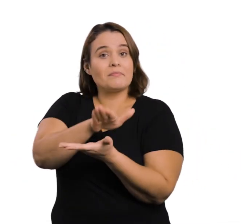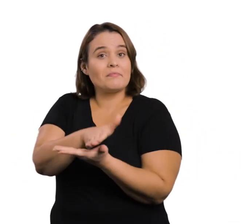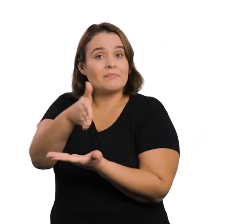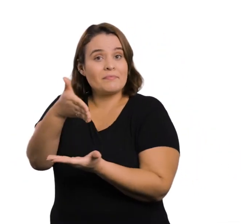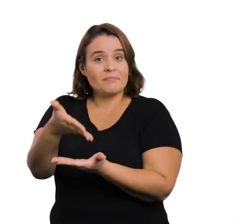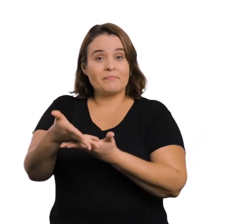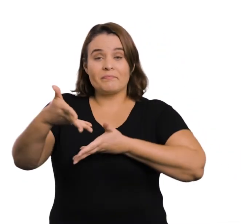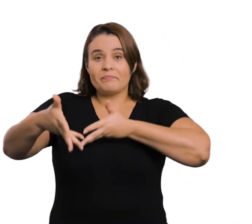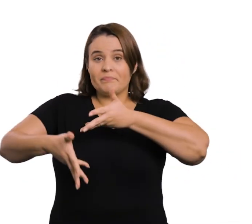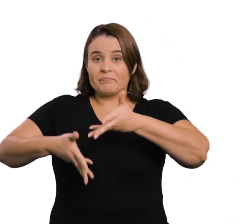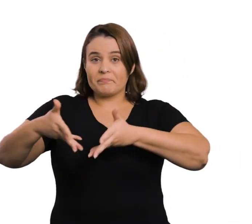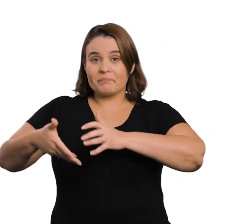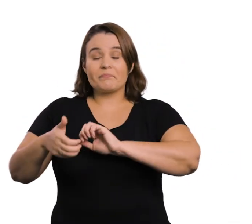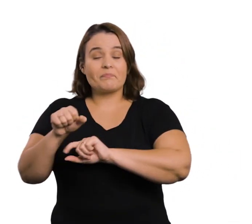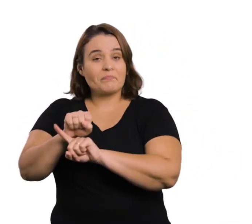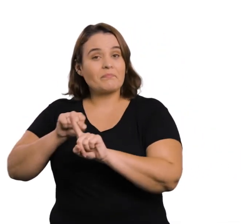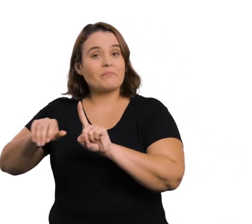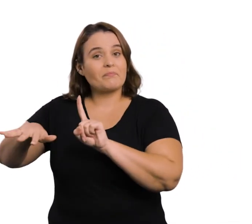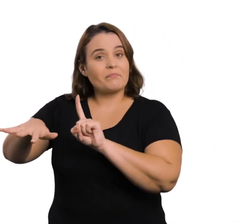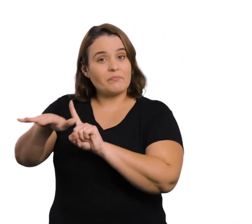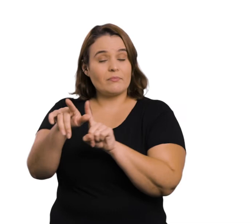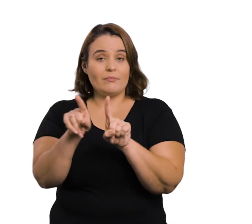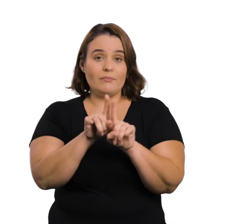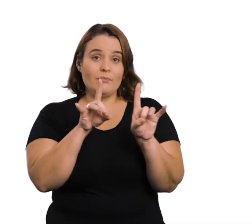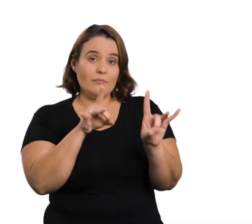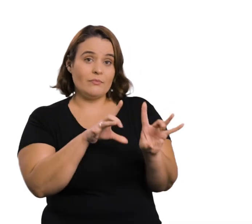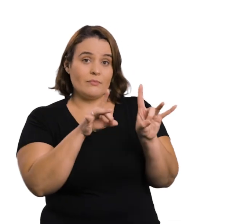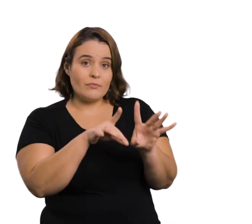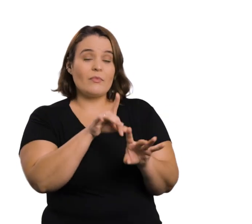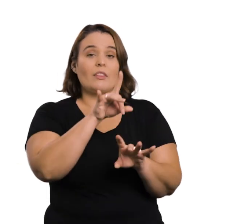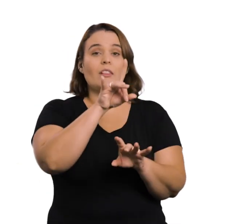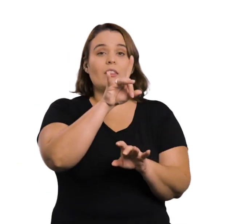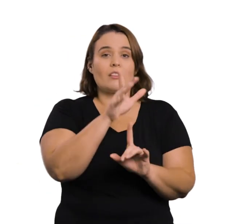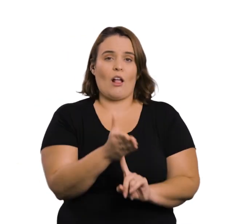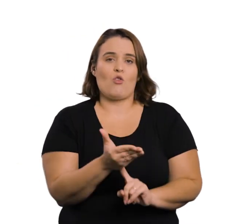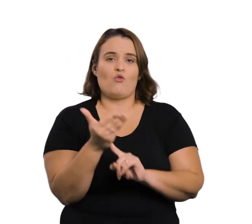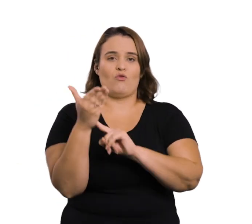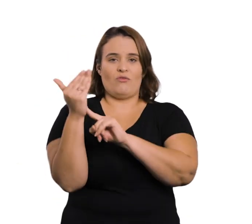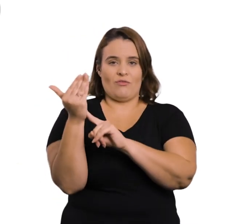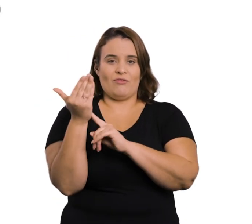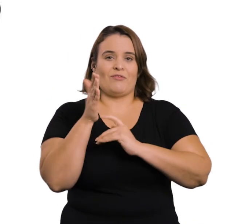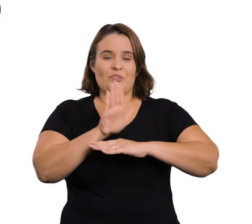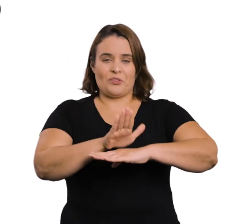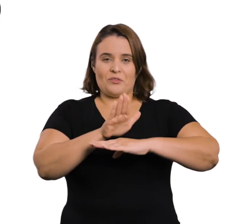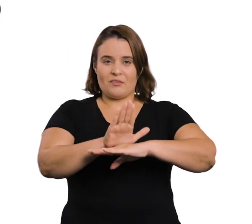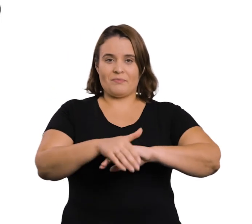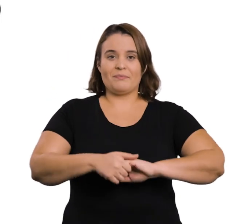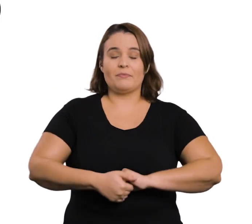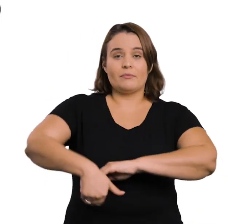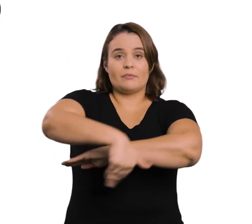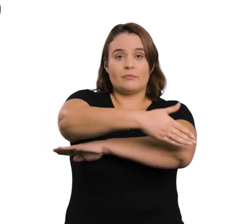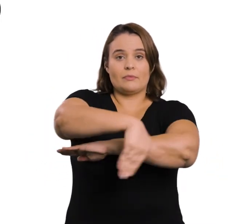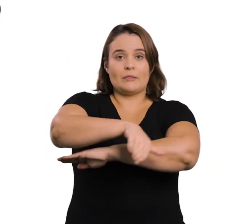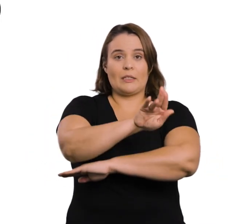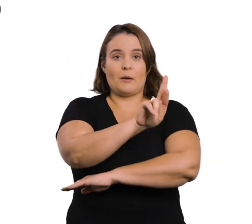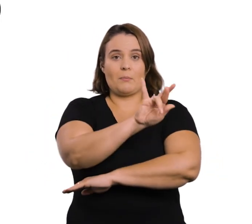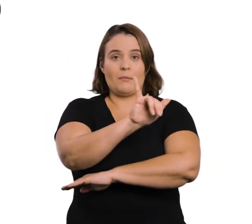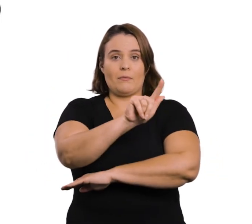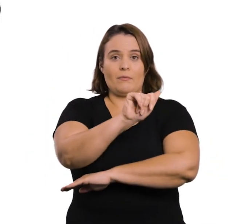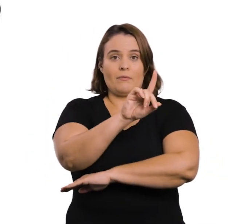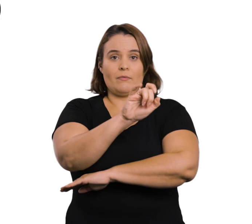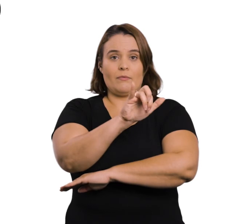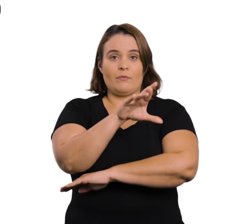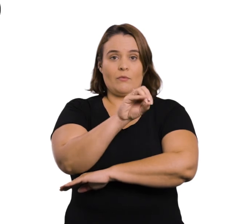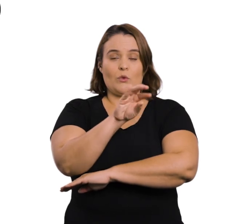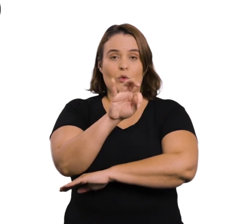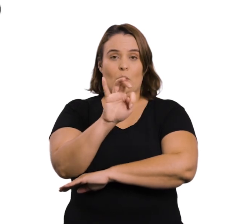intérpretes de libras, sociólogo e técnico em tecnologia assistiva. Endereço Rua Brigadeiro